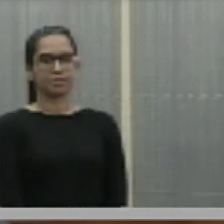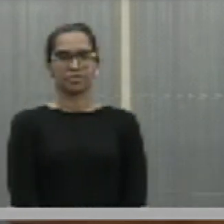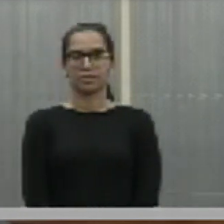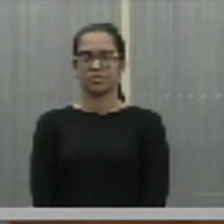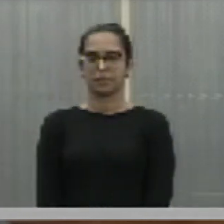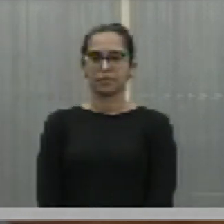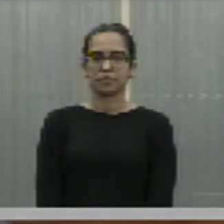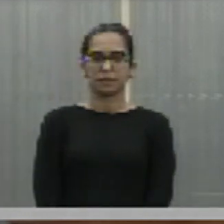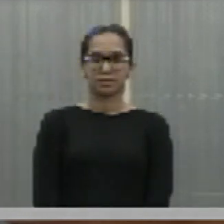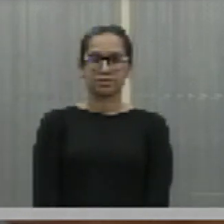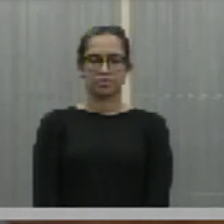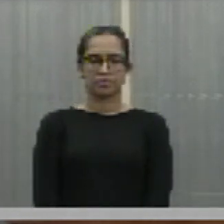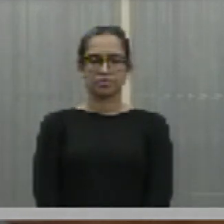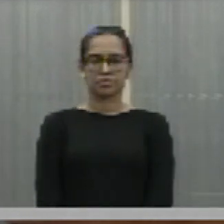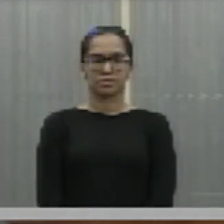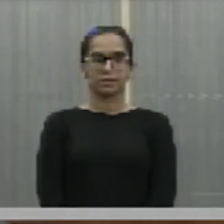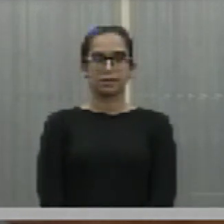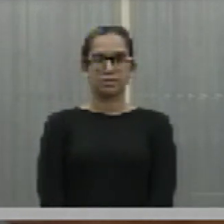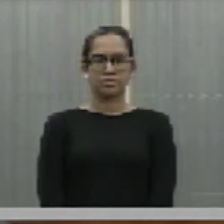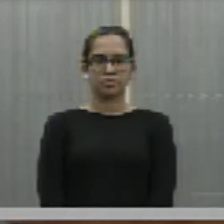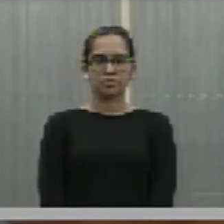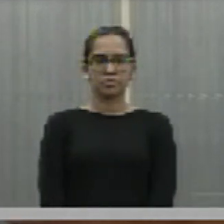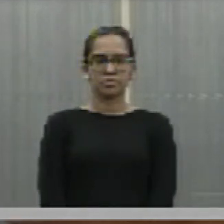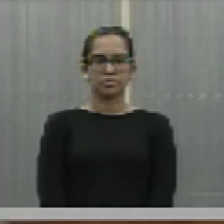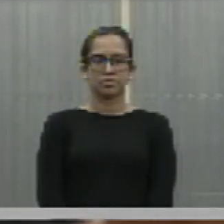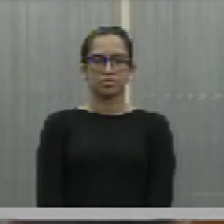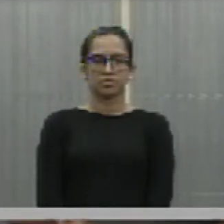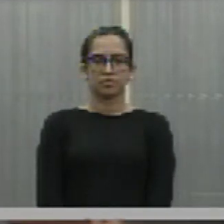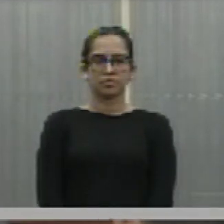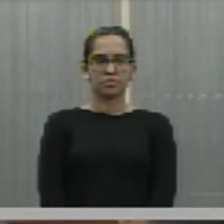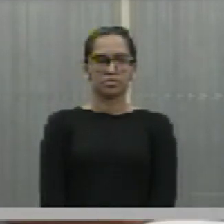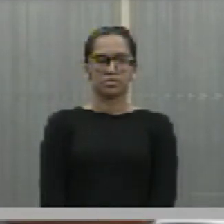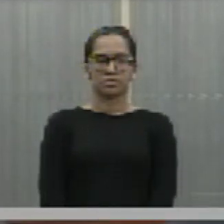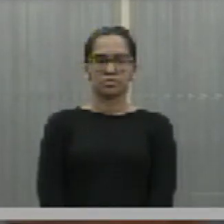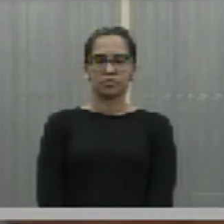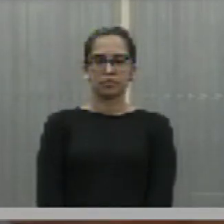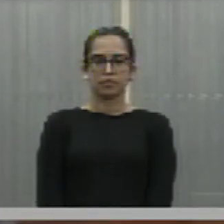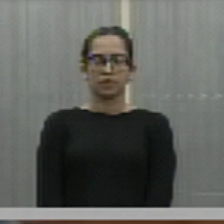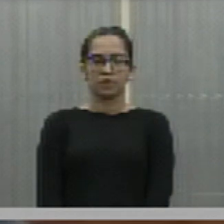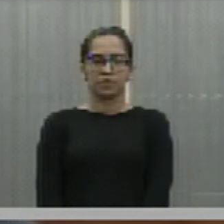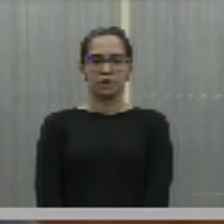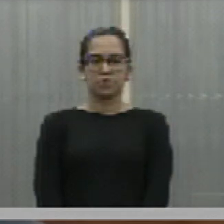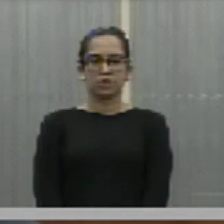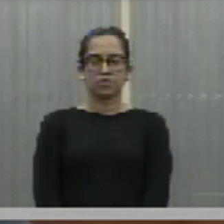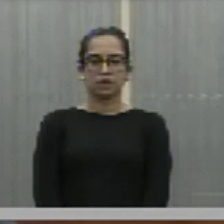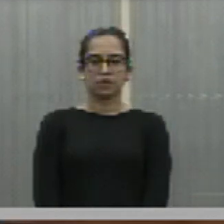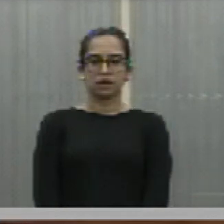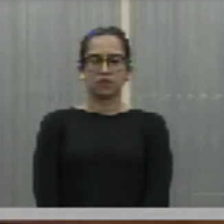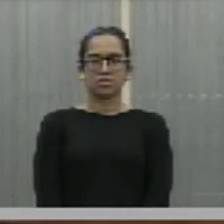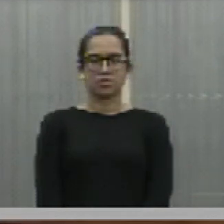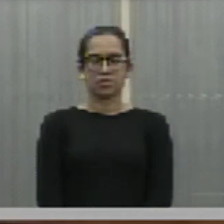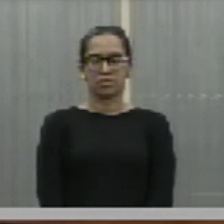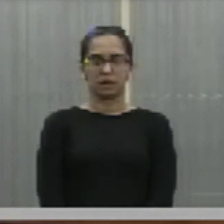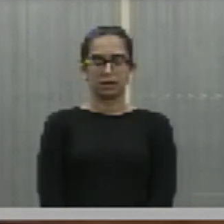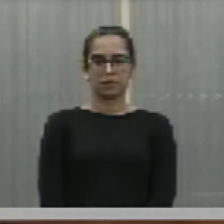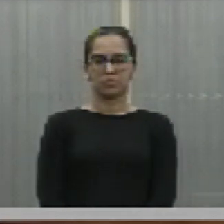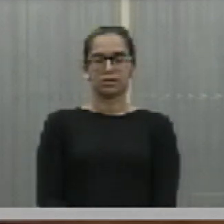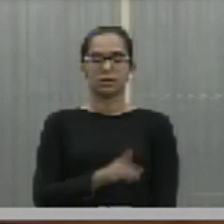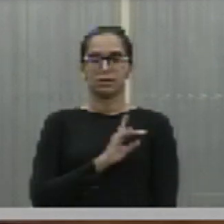Ela estava passando mal. Deputado Evaldo Gomes.